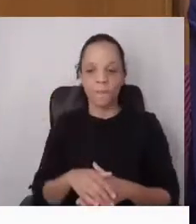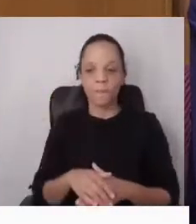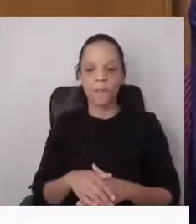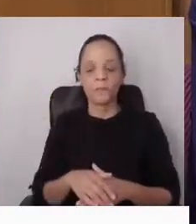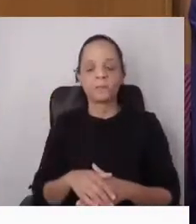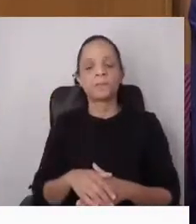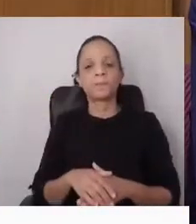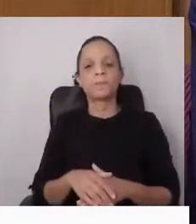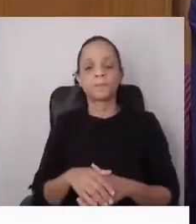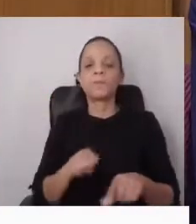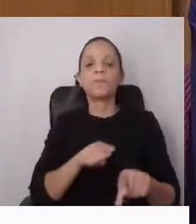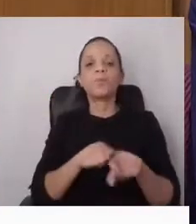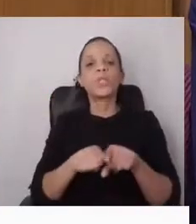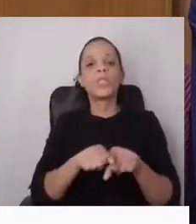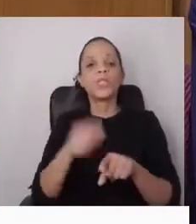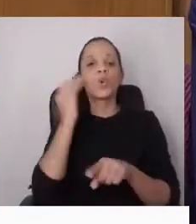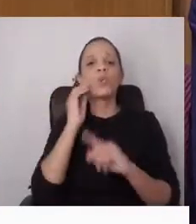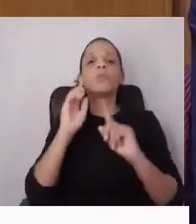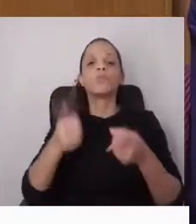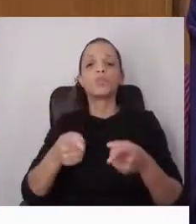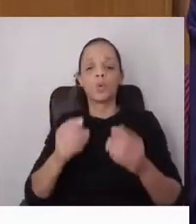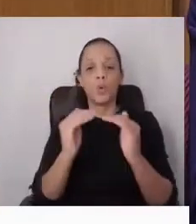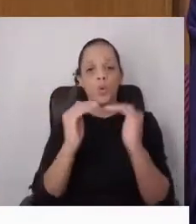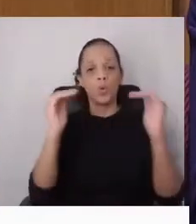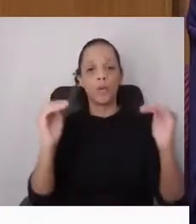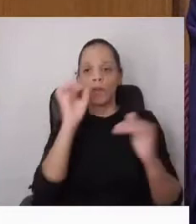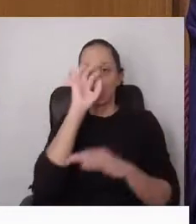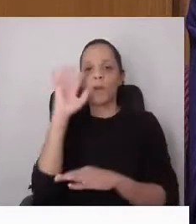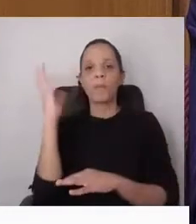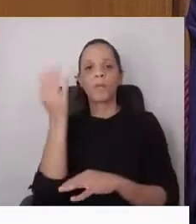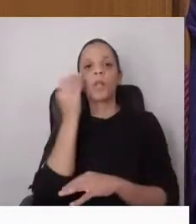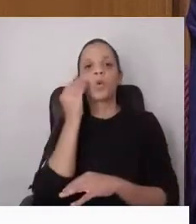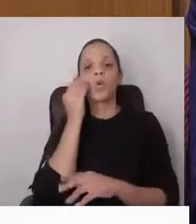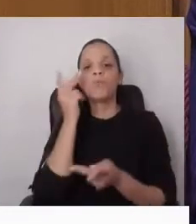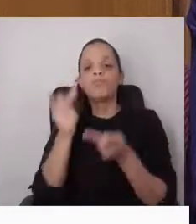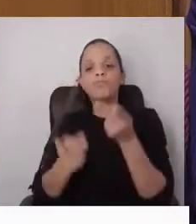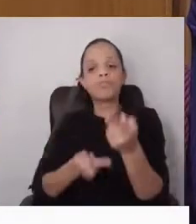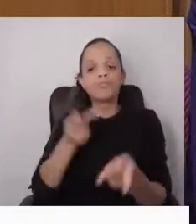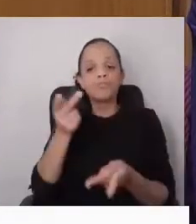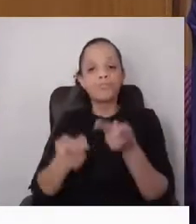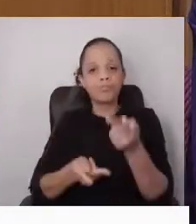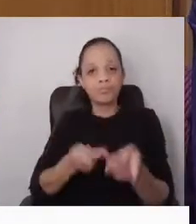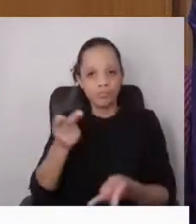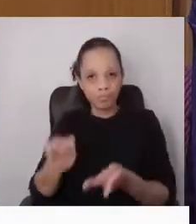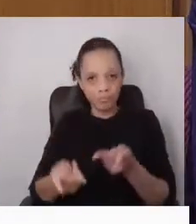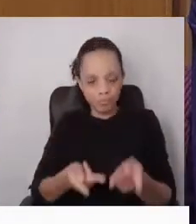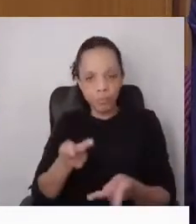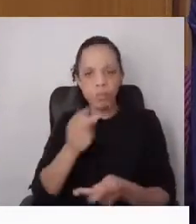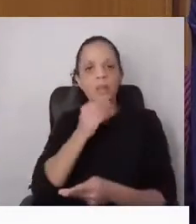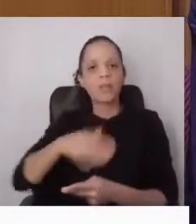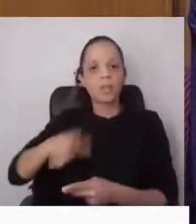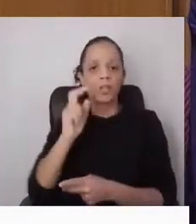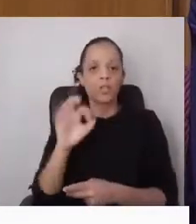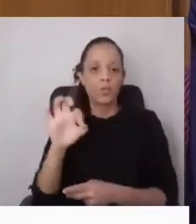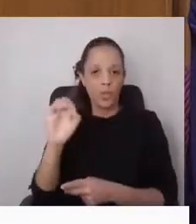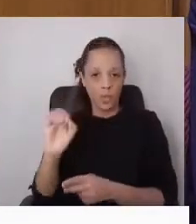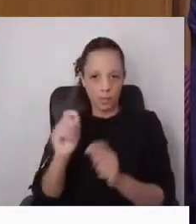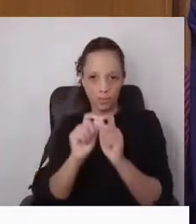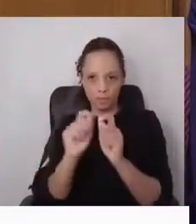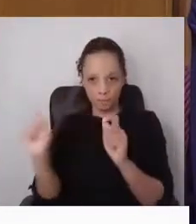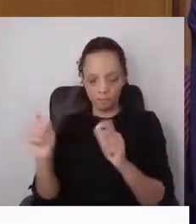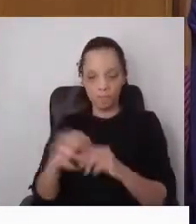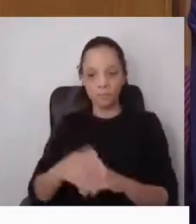uma política ao nível ambiental para a qualificação do território na década de 80. Nós tivemos,